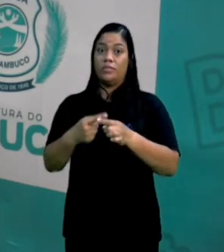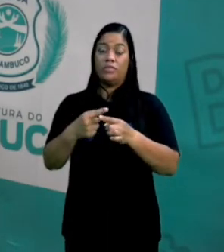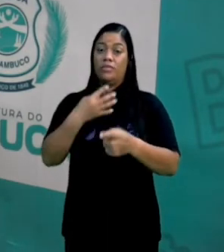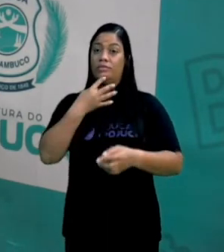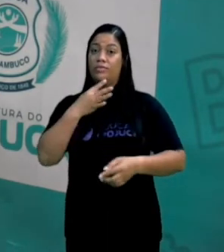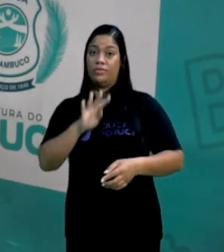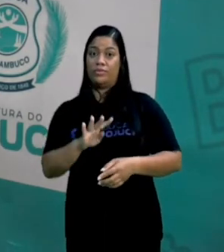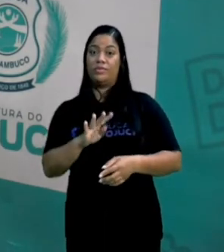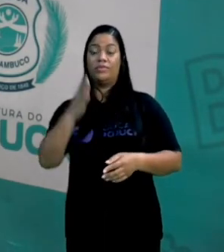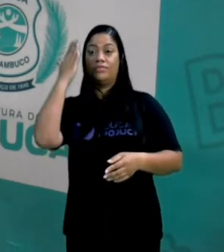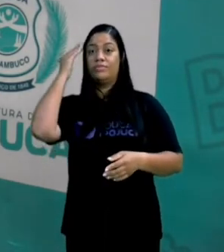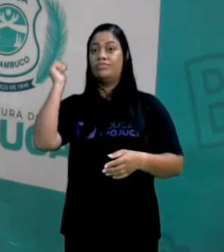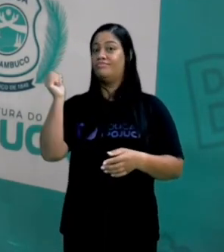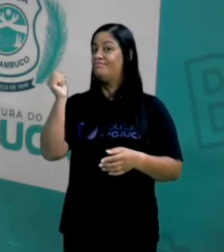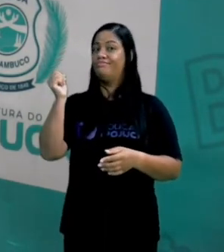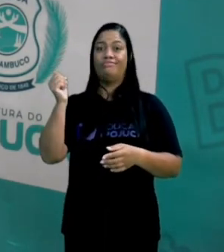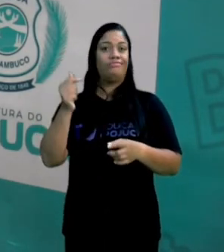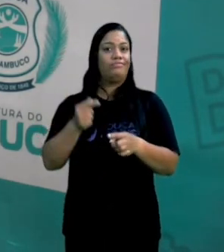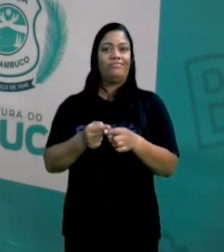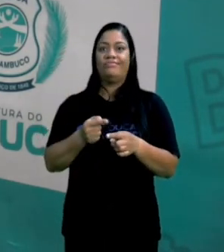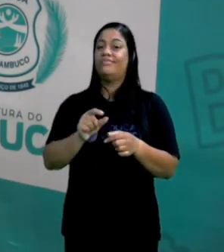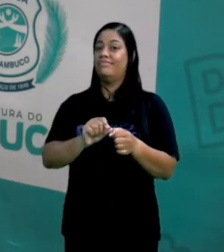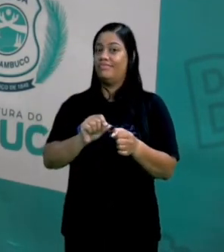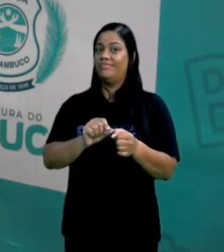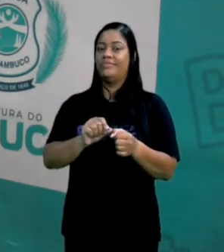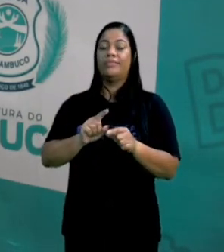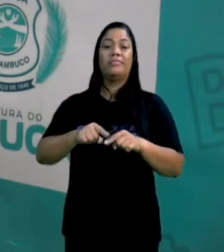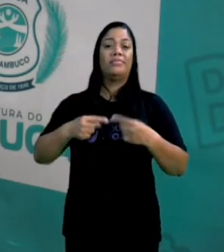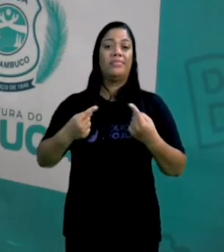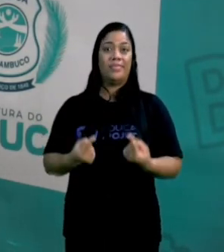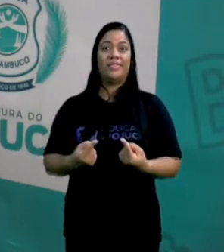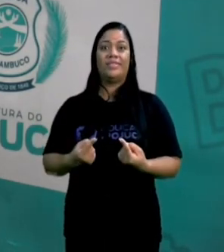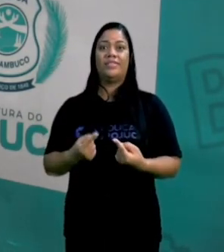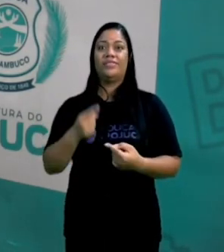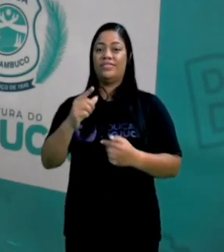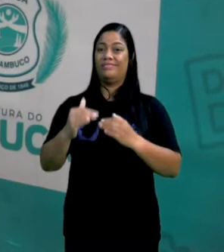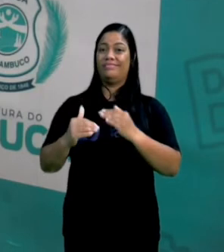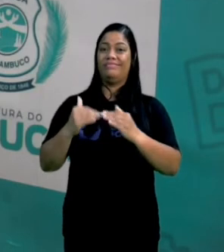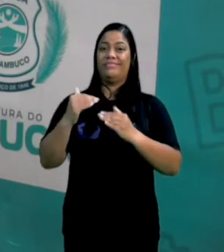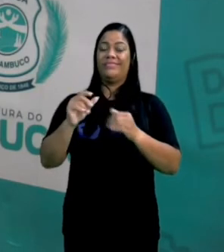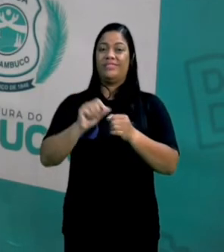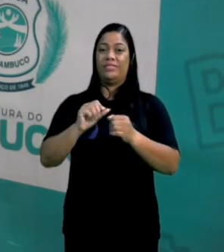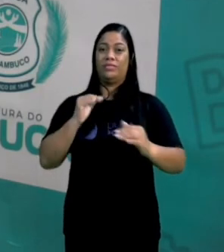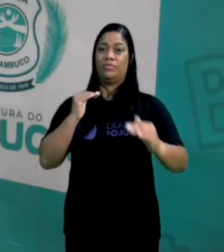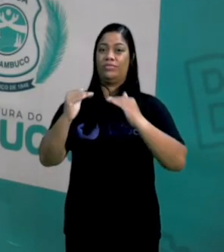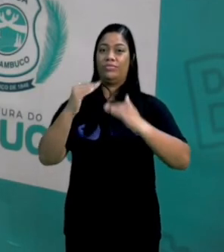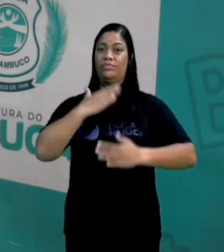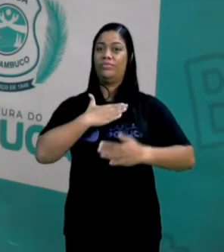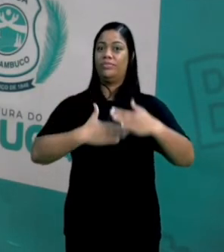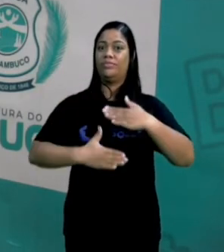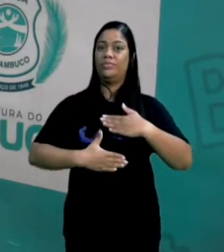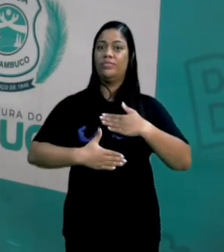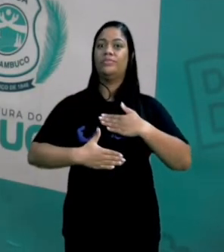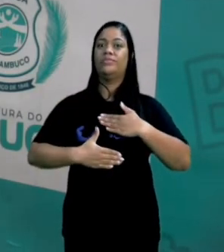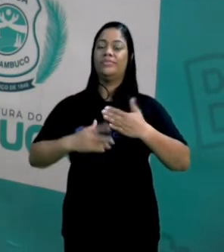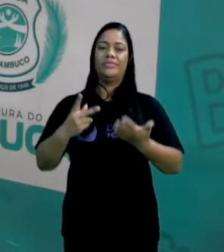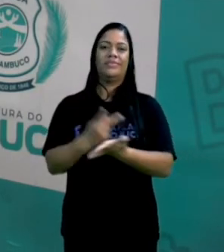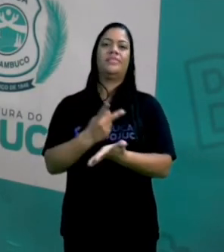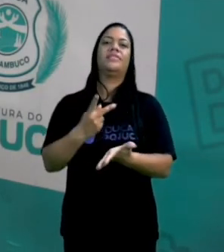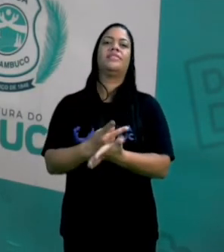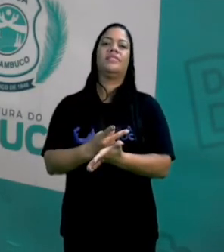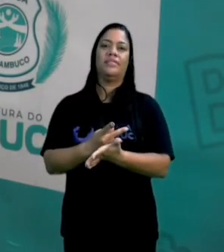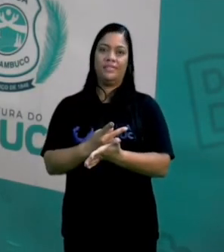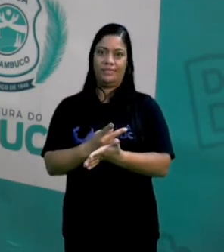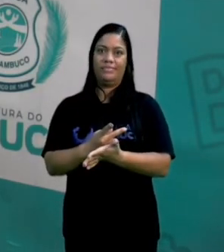conhecimento, não sabe fazer, mas às vezes a carga está tão elevada que você faz o movimento do exercício errado